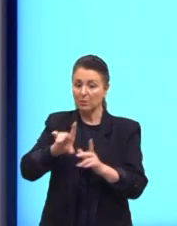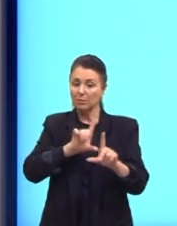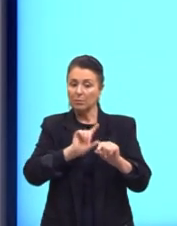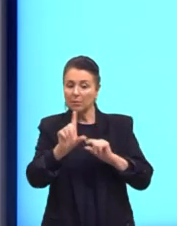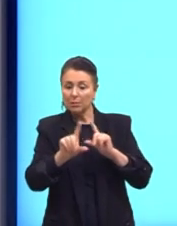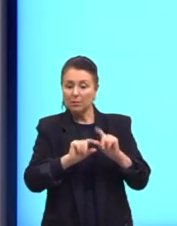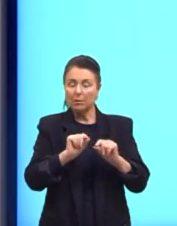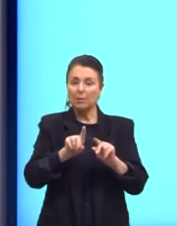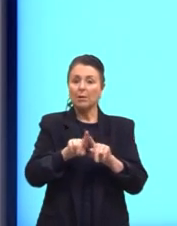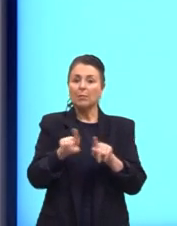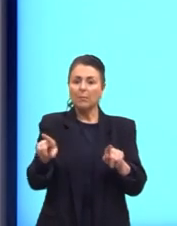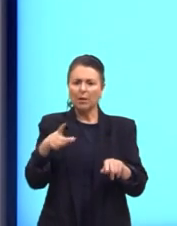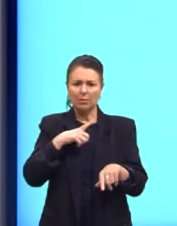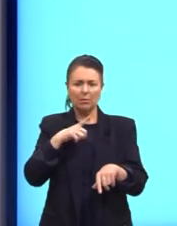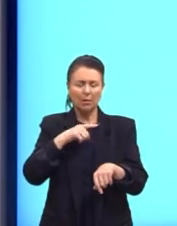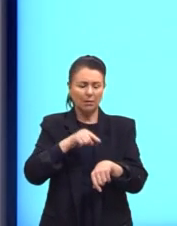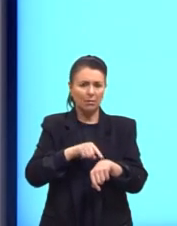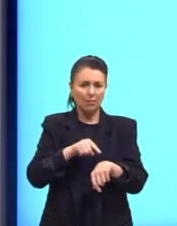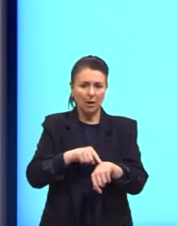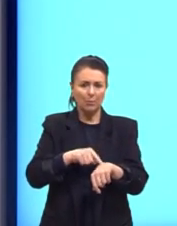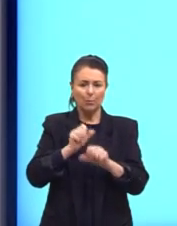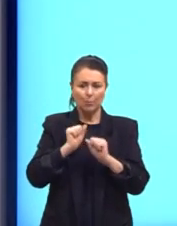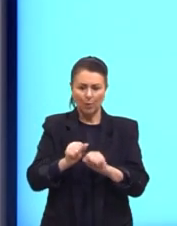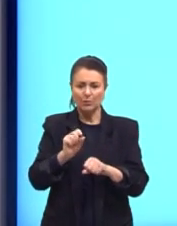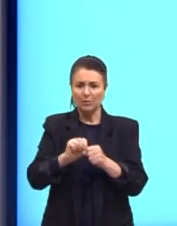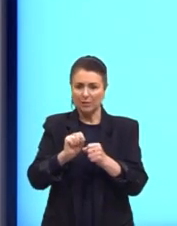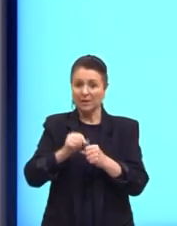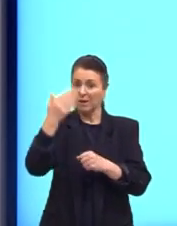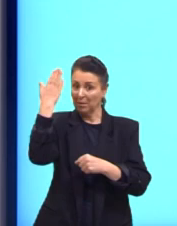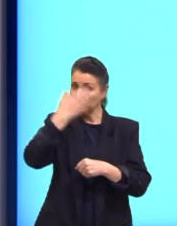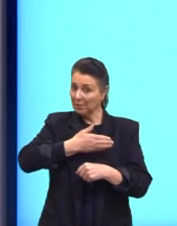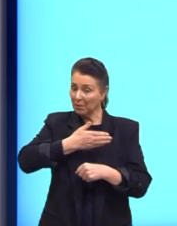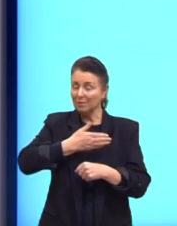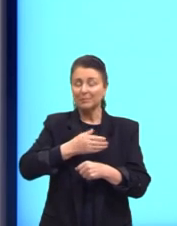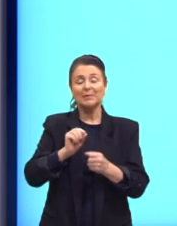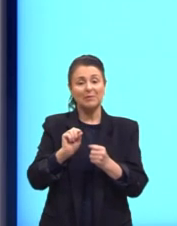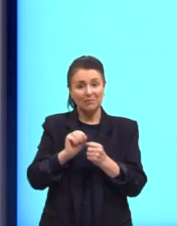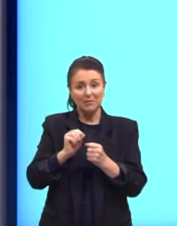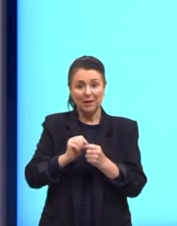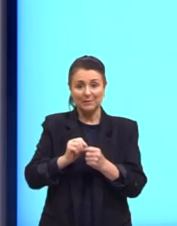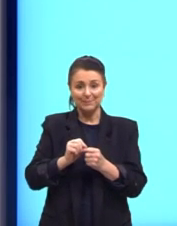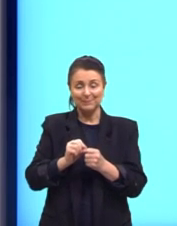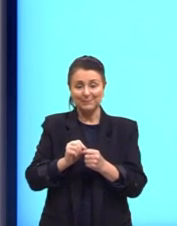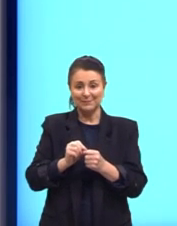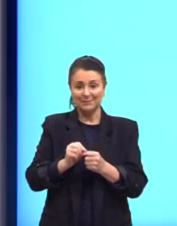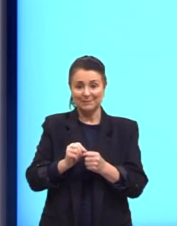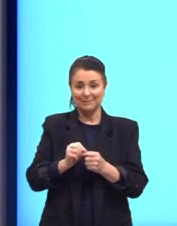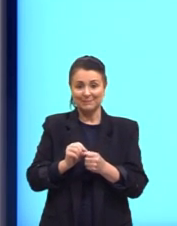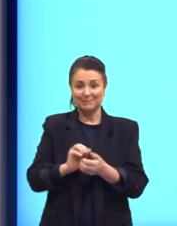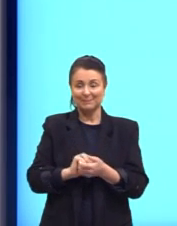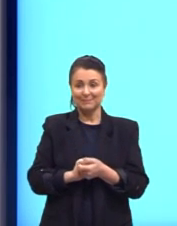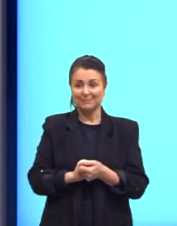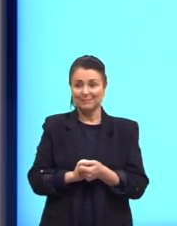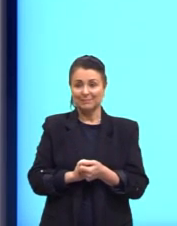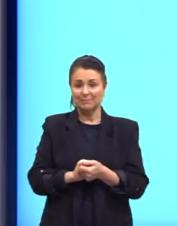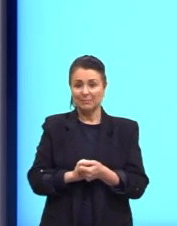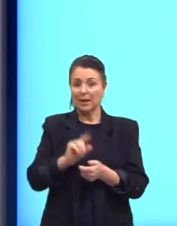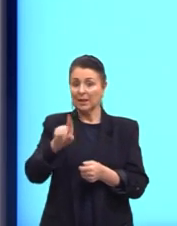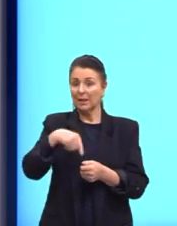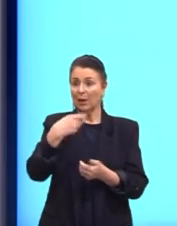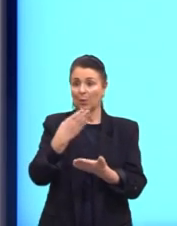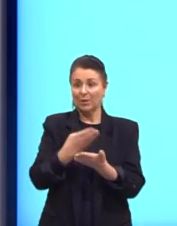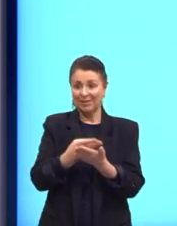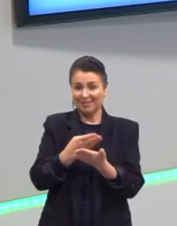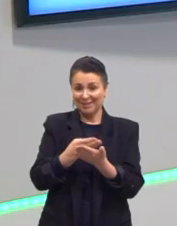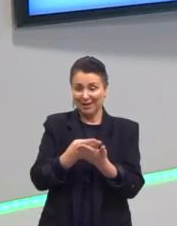sobrou um tempinho ali, dá para verificar, a gente faz a prova real para ver se deu certo. Na próxima